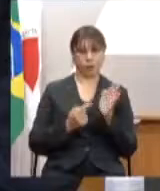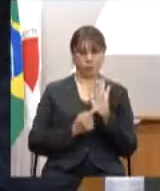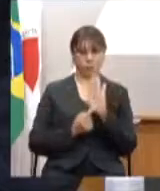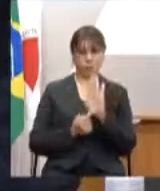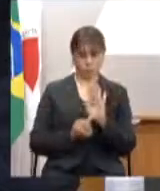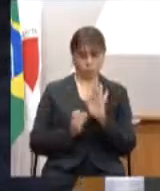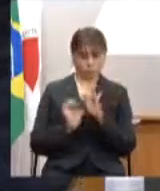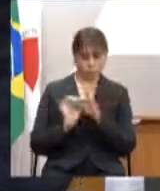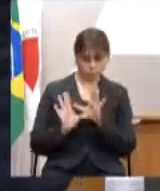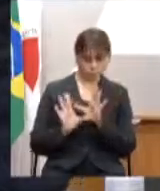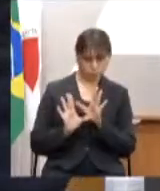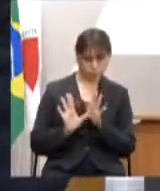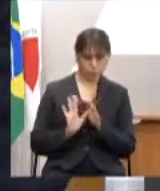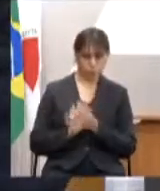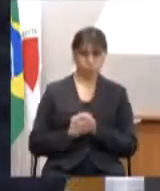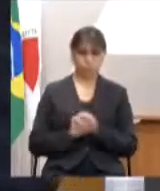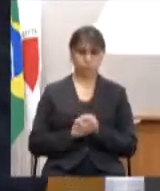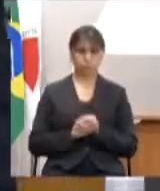permitir.